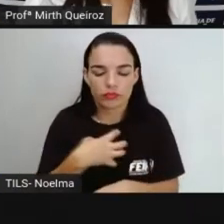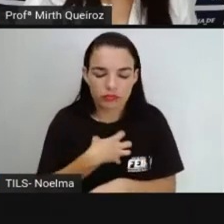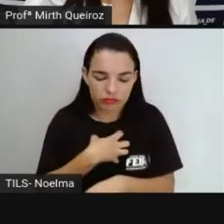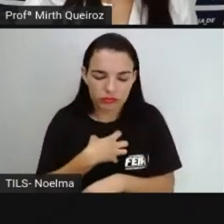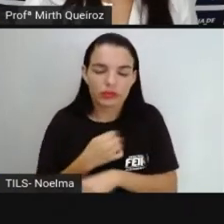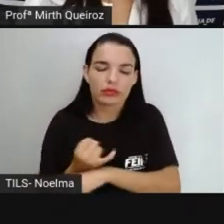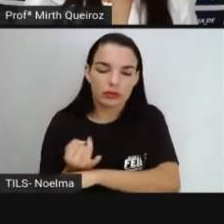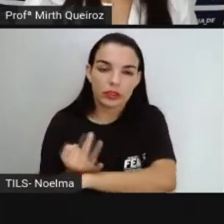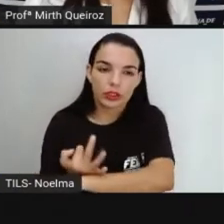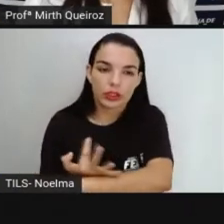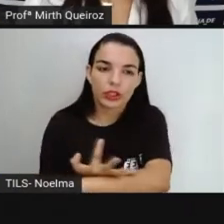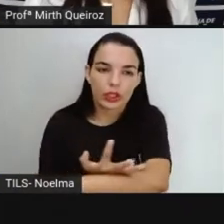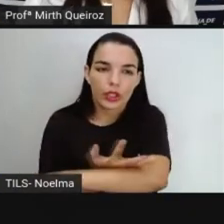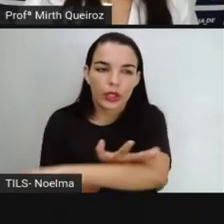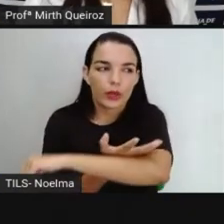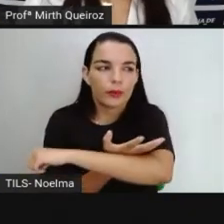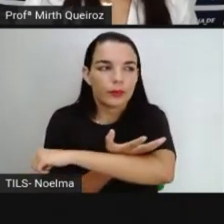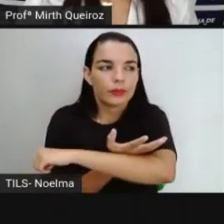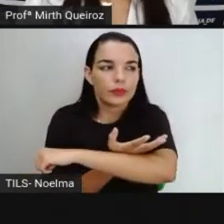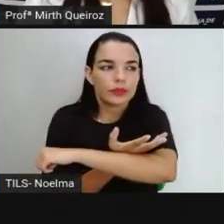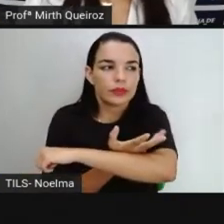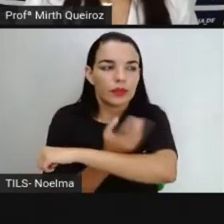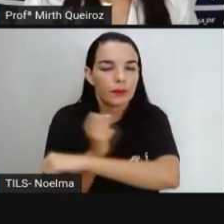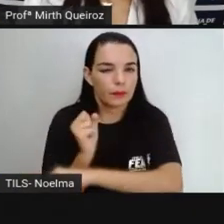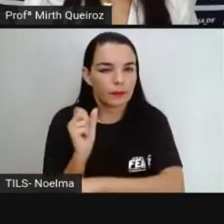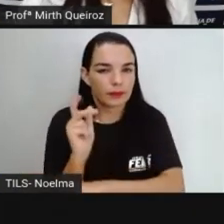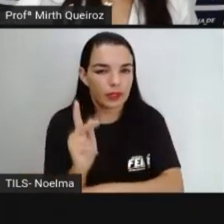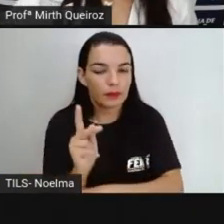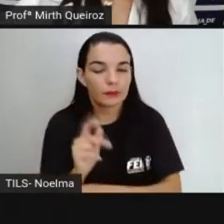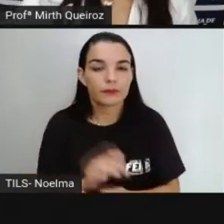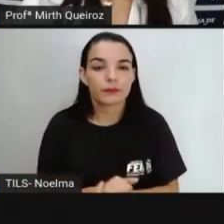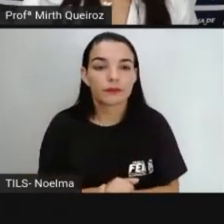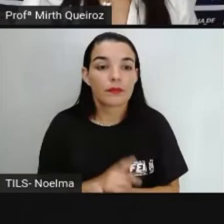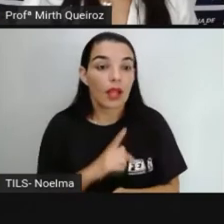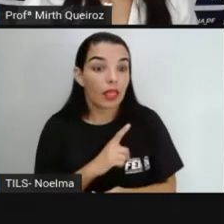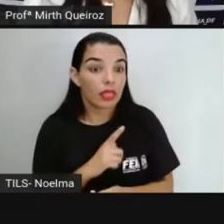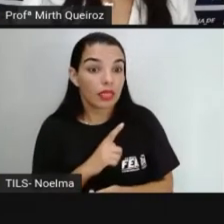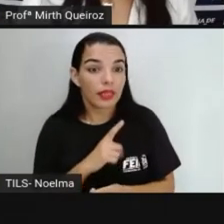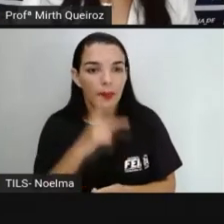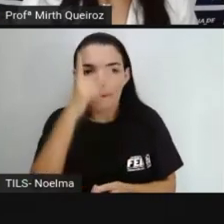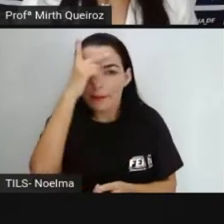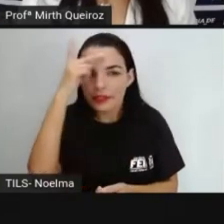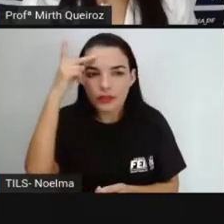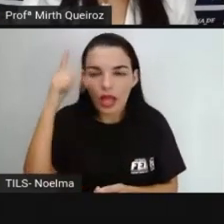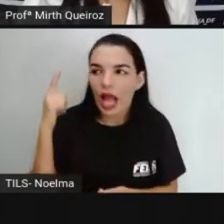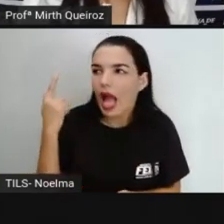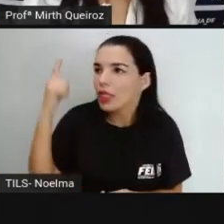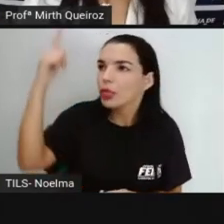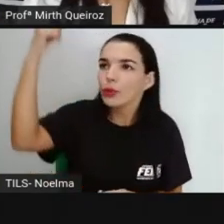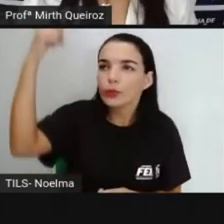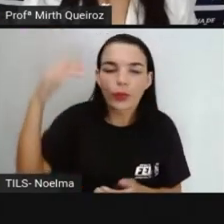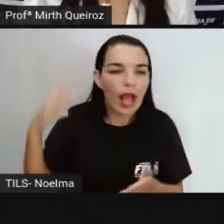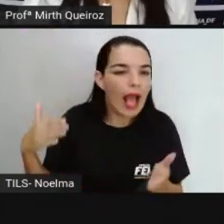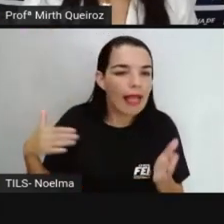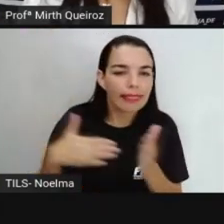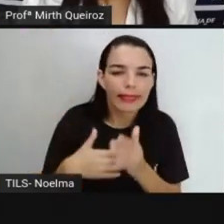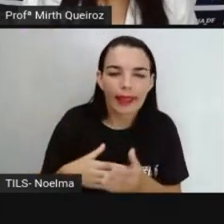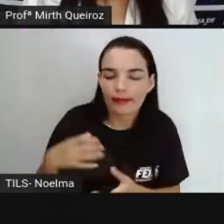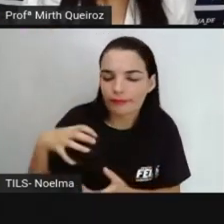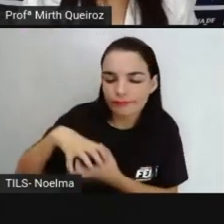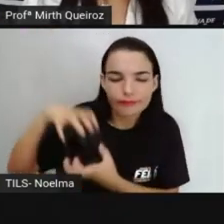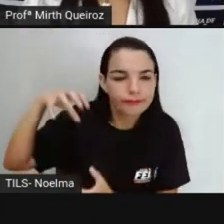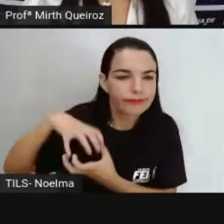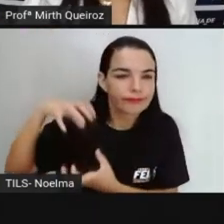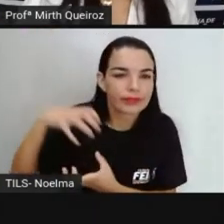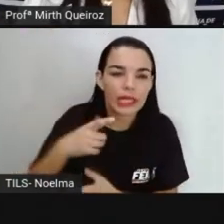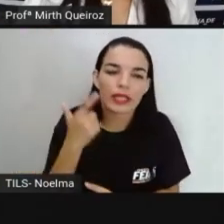emoções, a lidar com essas adversidades da vida Tem gente que chega até a vida adulta, até a velhice E não é uma pessoa resiliente Não consegue